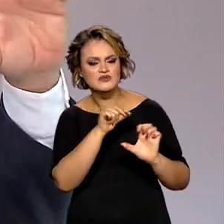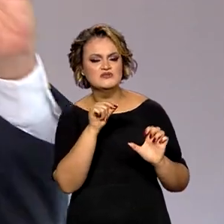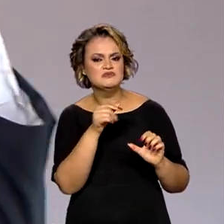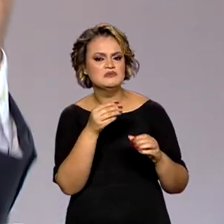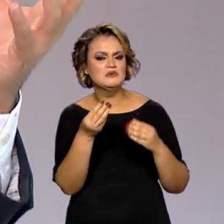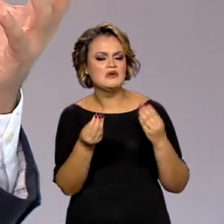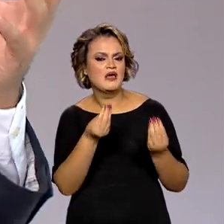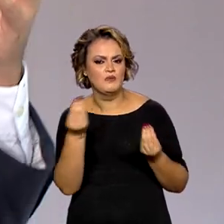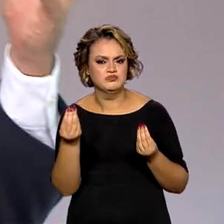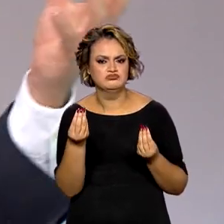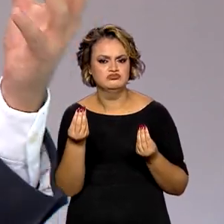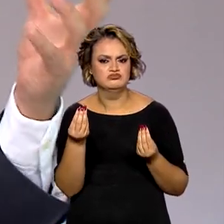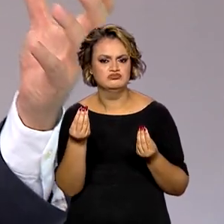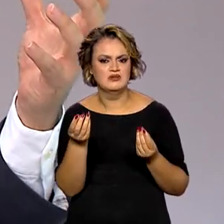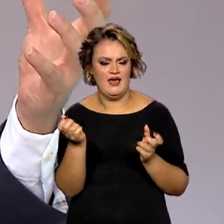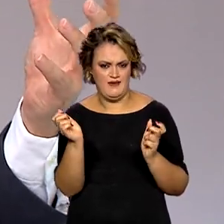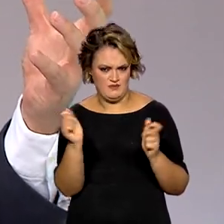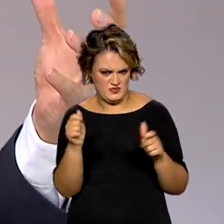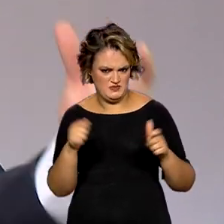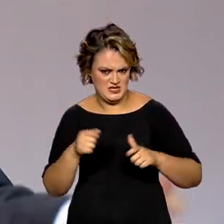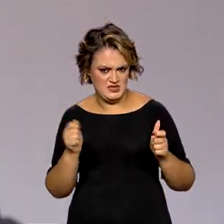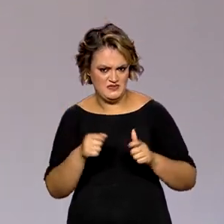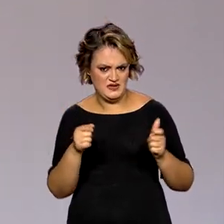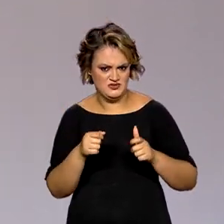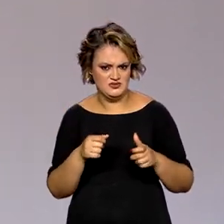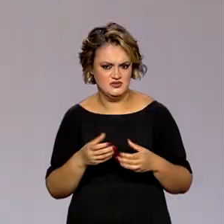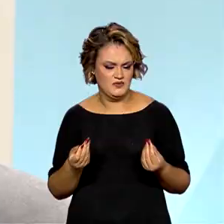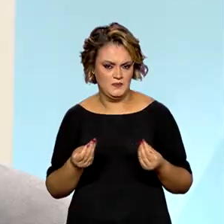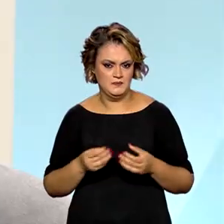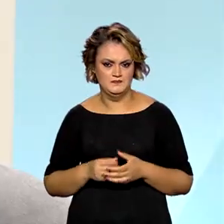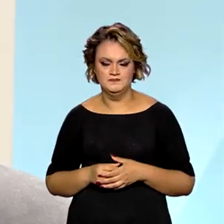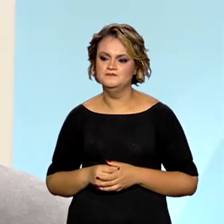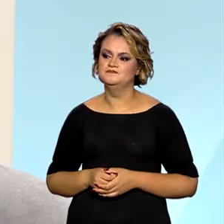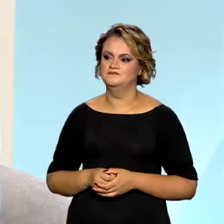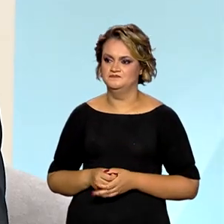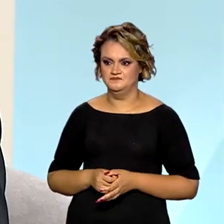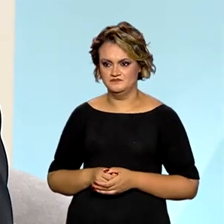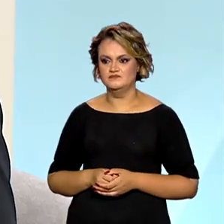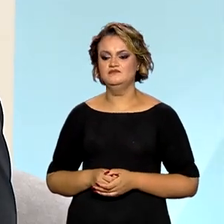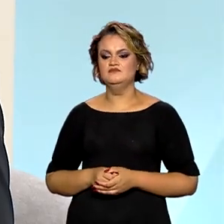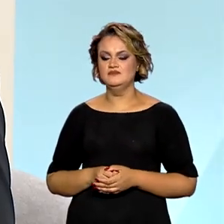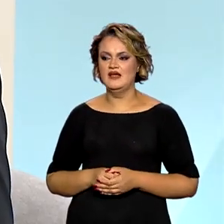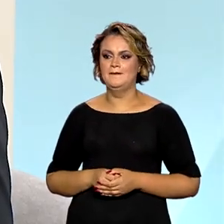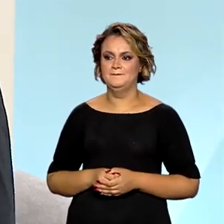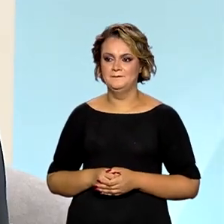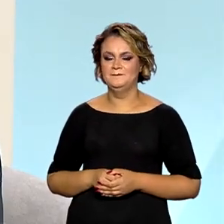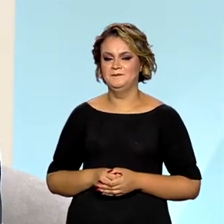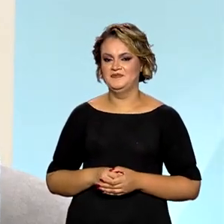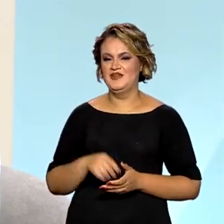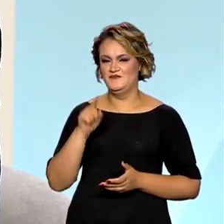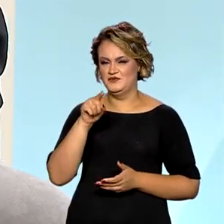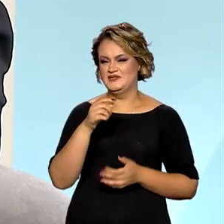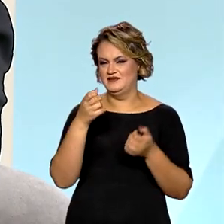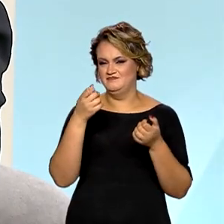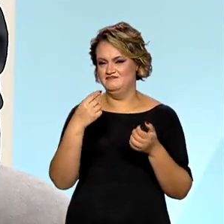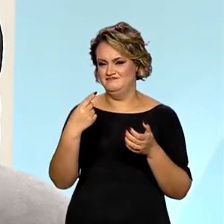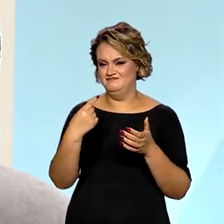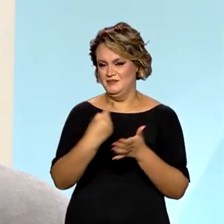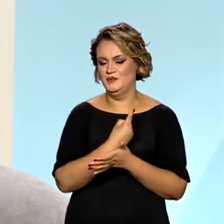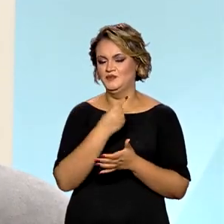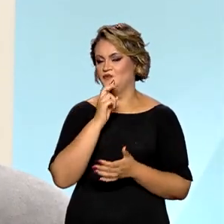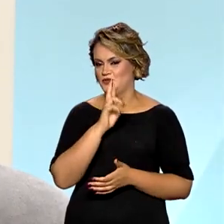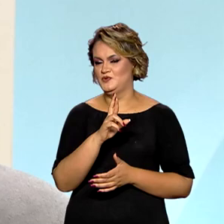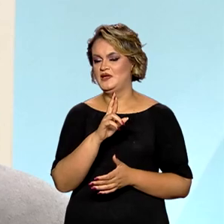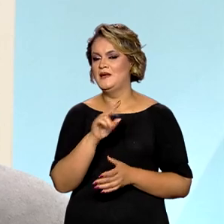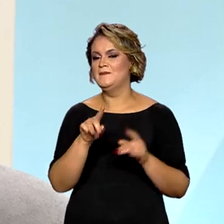como uma porta de saída, diríamos assim, da mulher brasileira? Paula, eu vou pegar a tua pergunta, vou respondê-la,